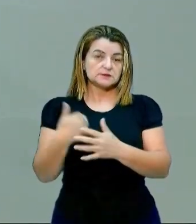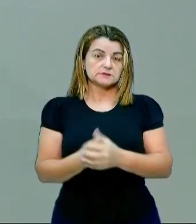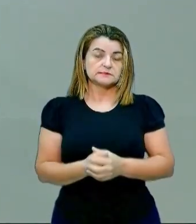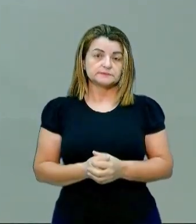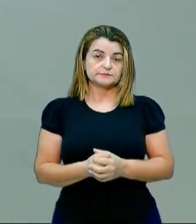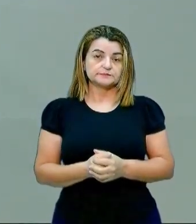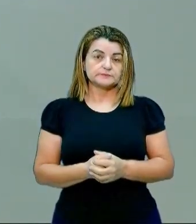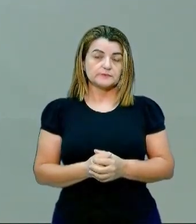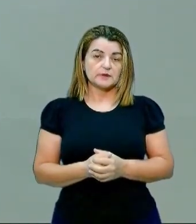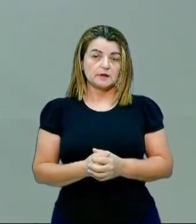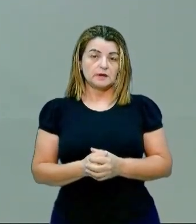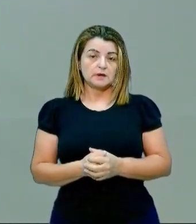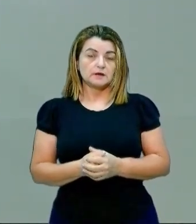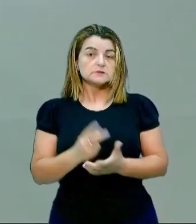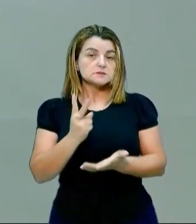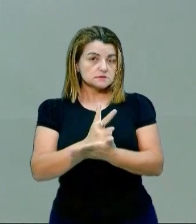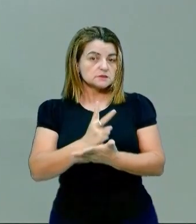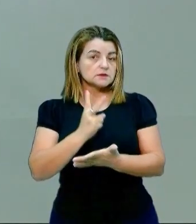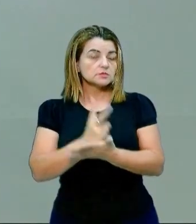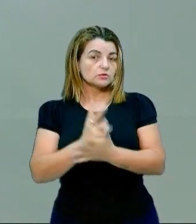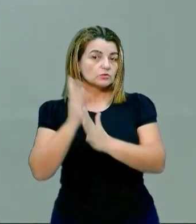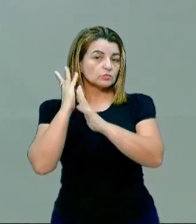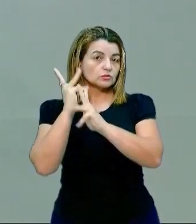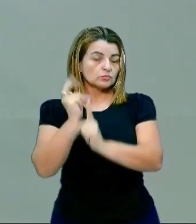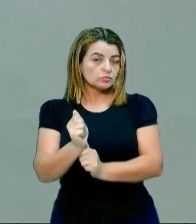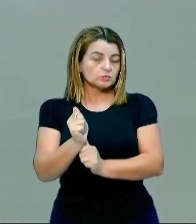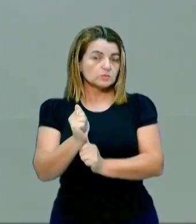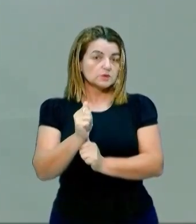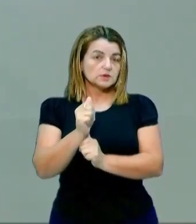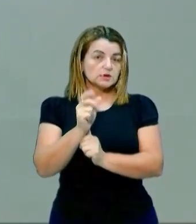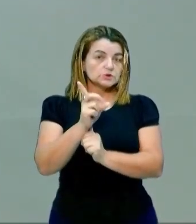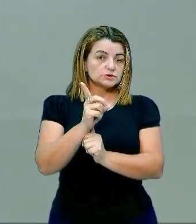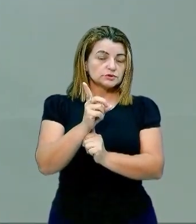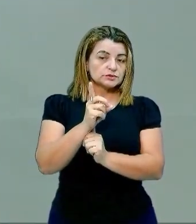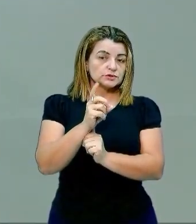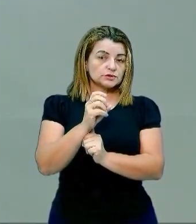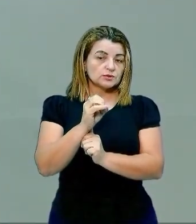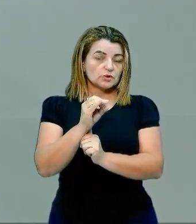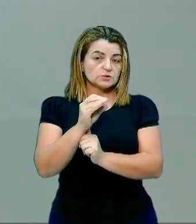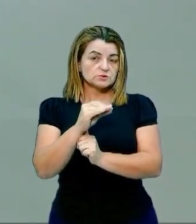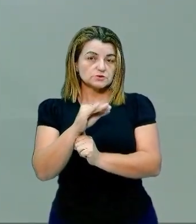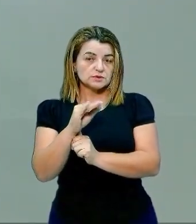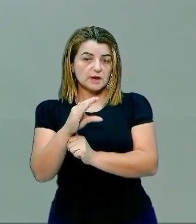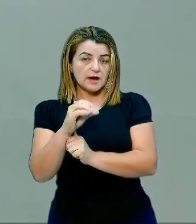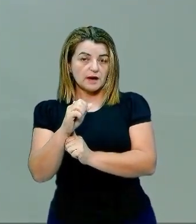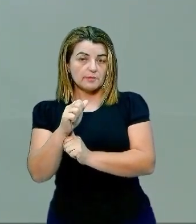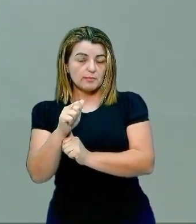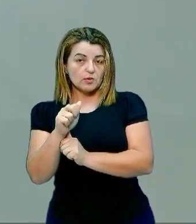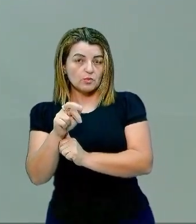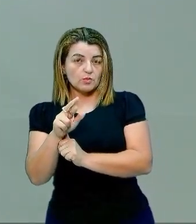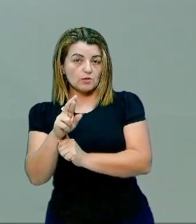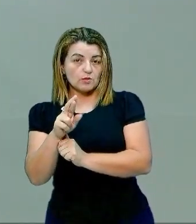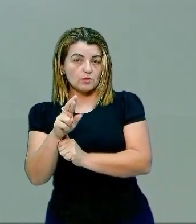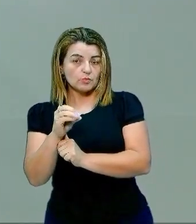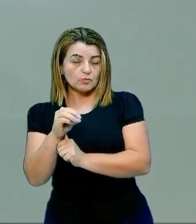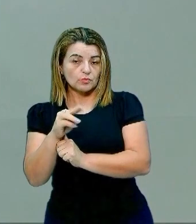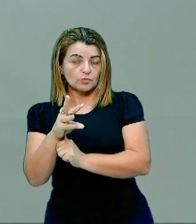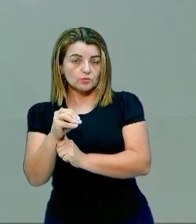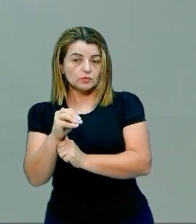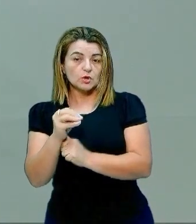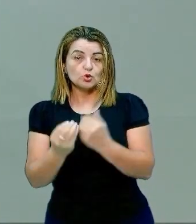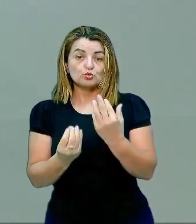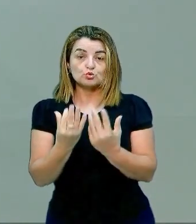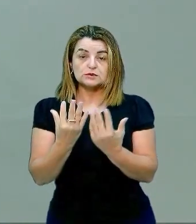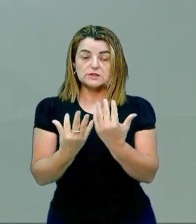eu, vez ou outra, estou falando de dióxido de carbono, de metano, dos gases que provocam o efeito